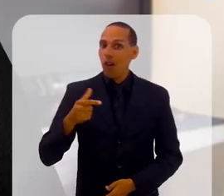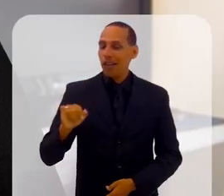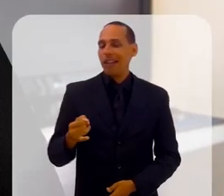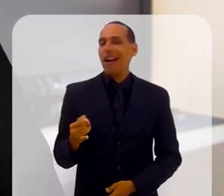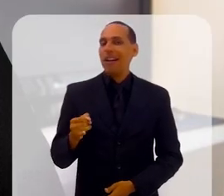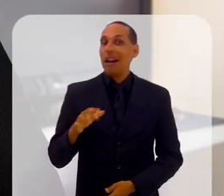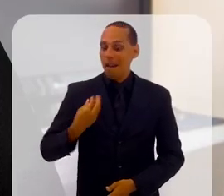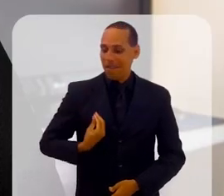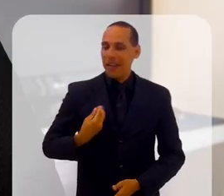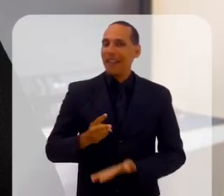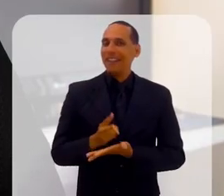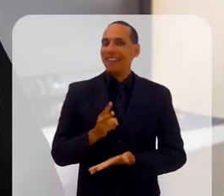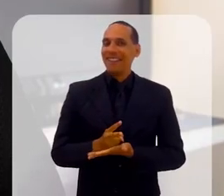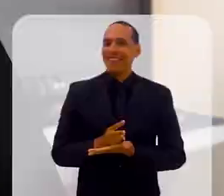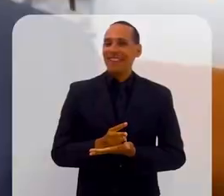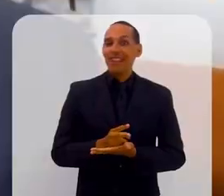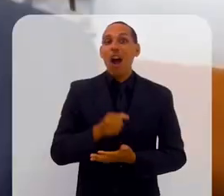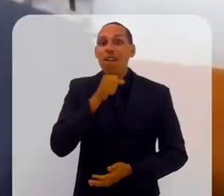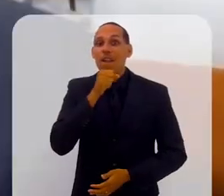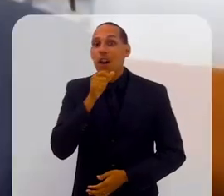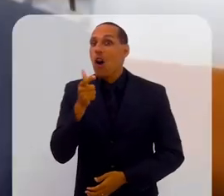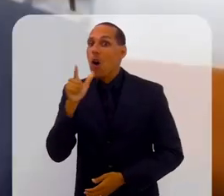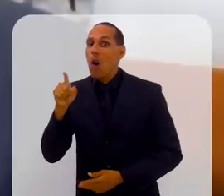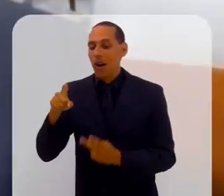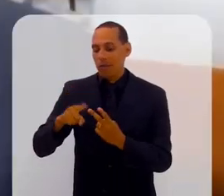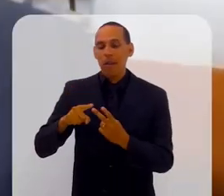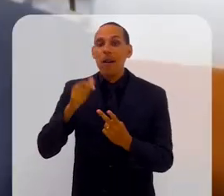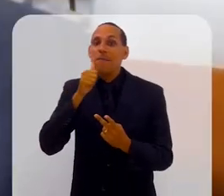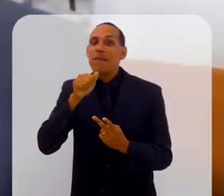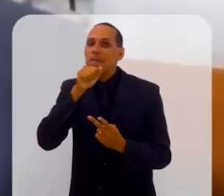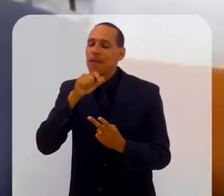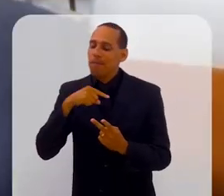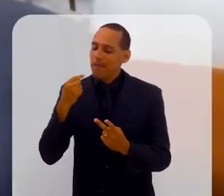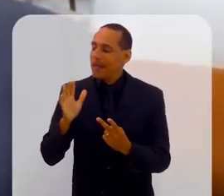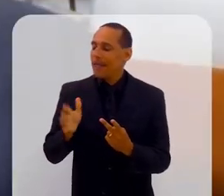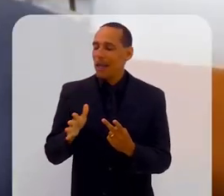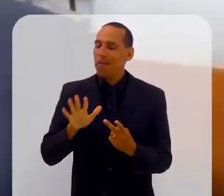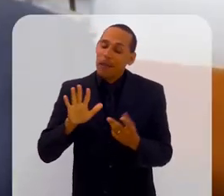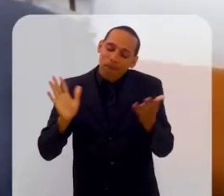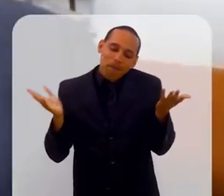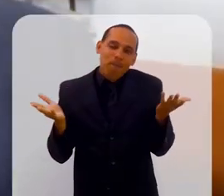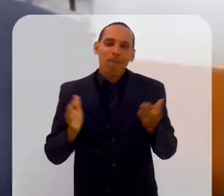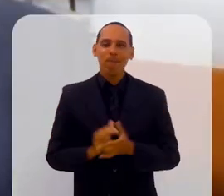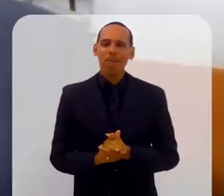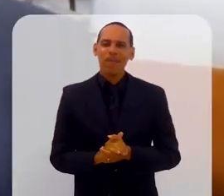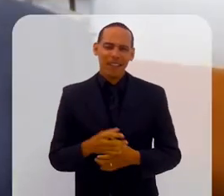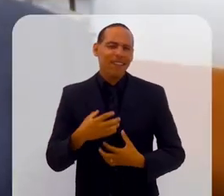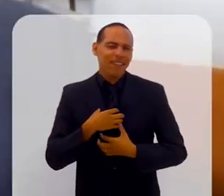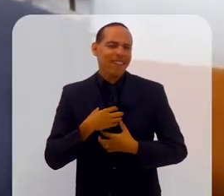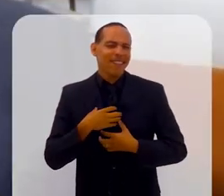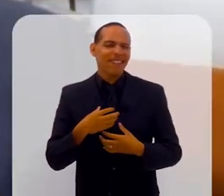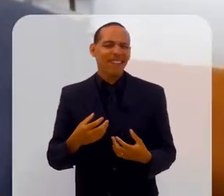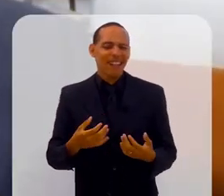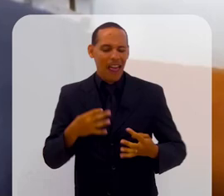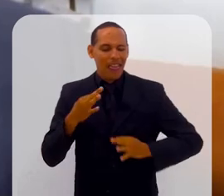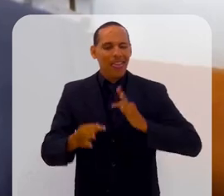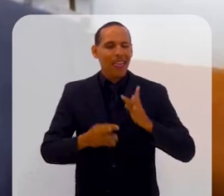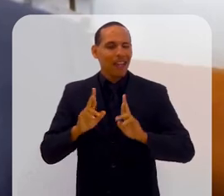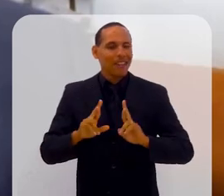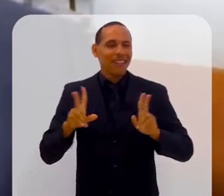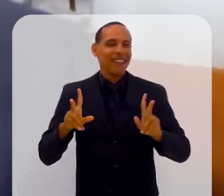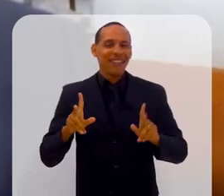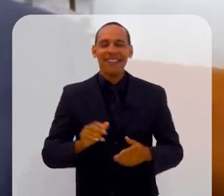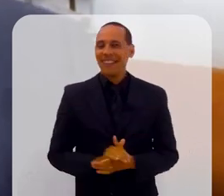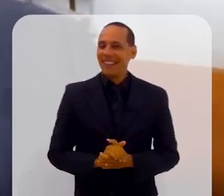e ainda está viva. Minha outra avó materna não está mais viva, mas, enfim, os tratamentos são diferentes dos